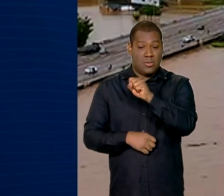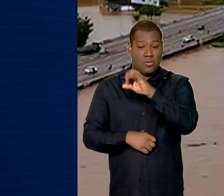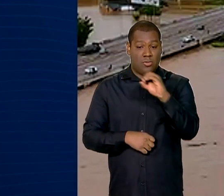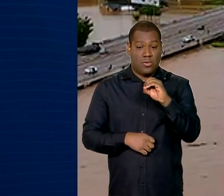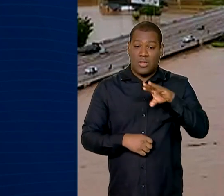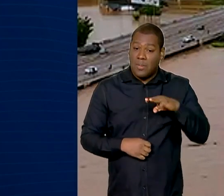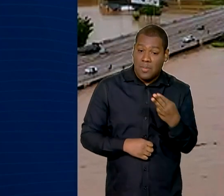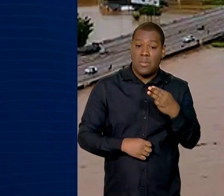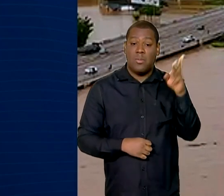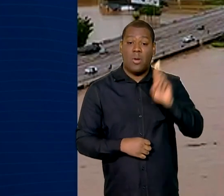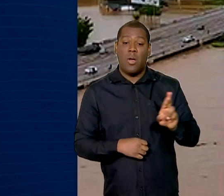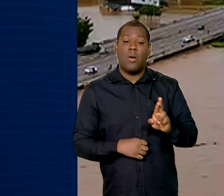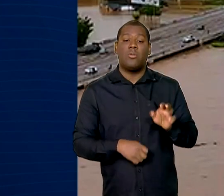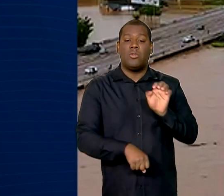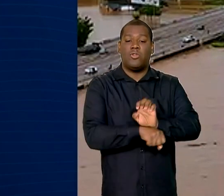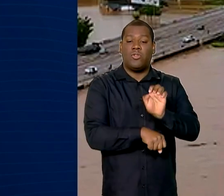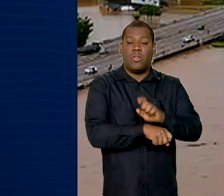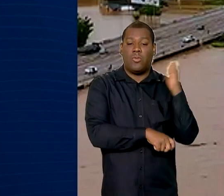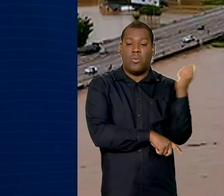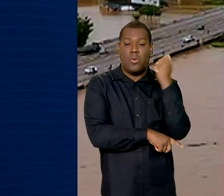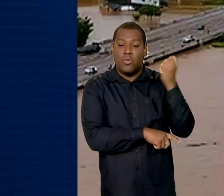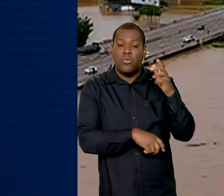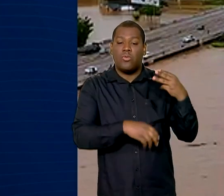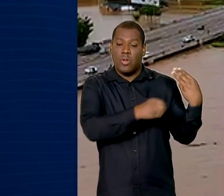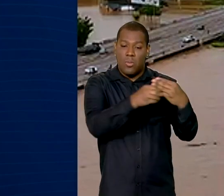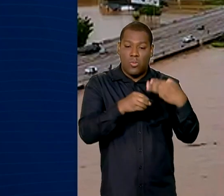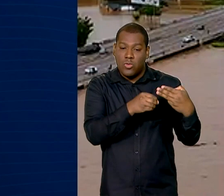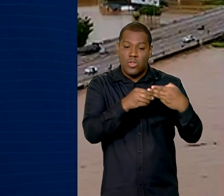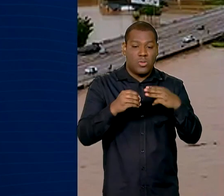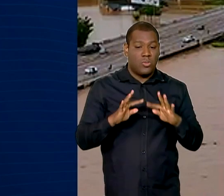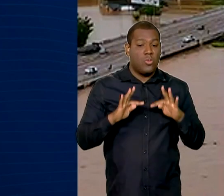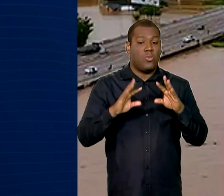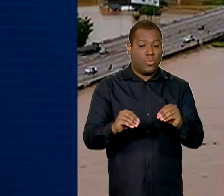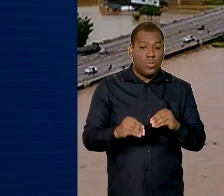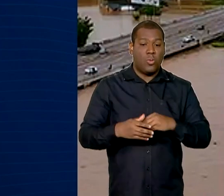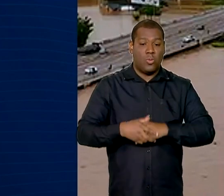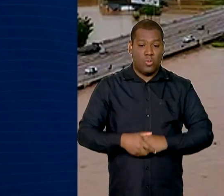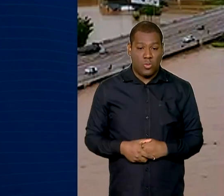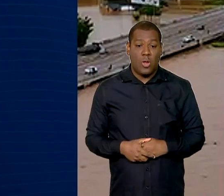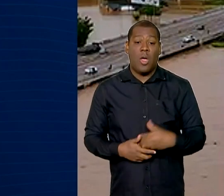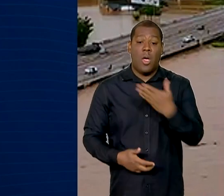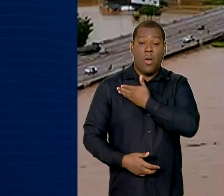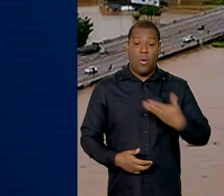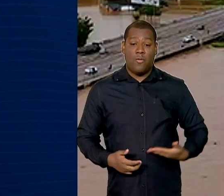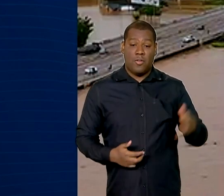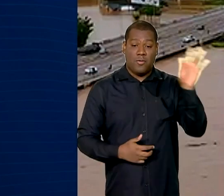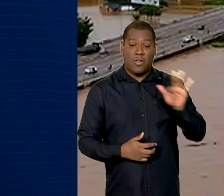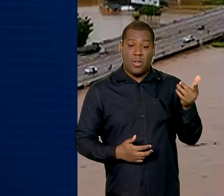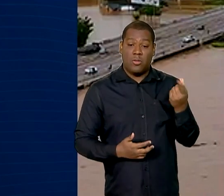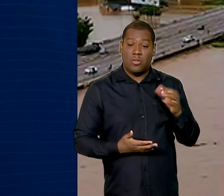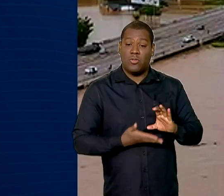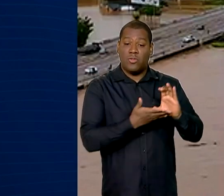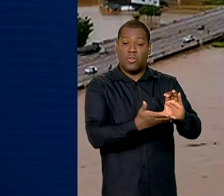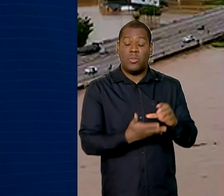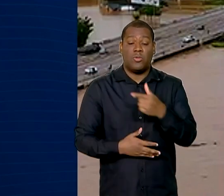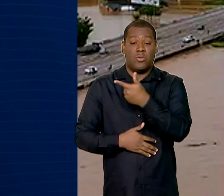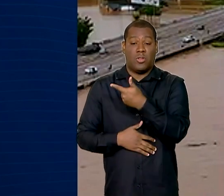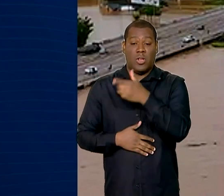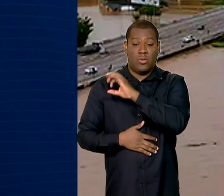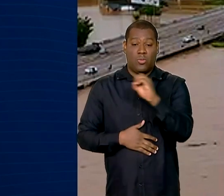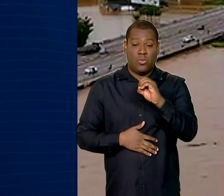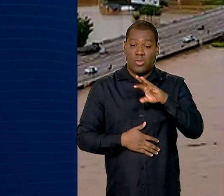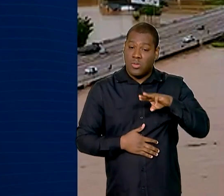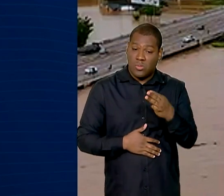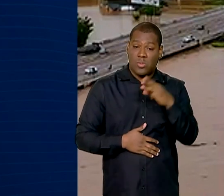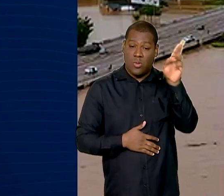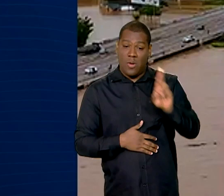estado do Rio Grande do Sul e os municípios vão poder contar com 200 milhões de reais de aporte para